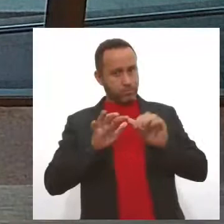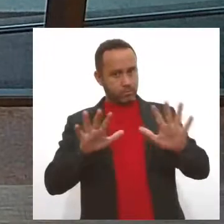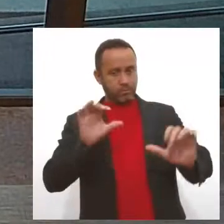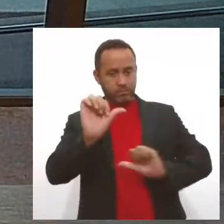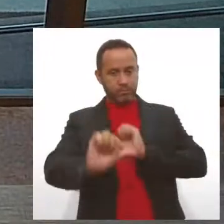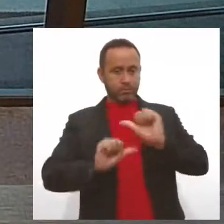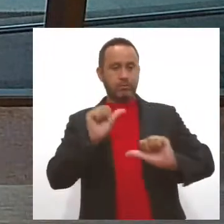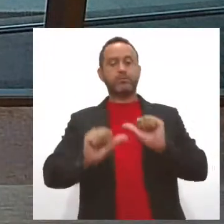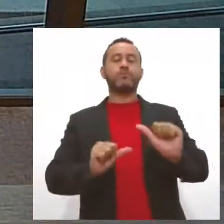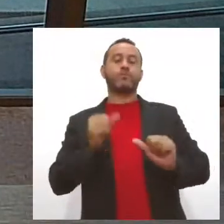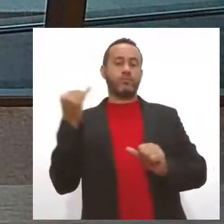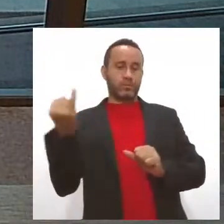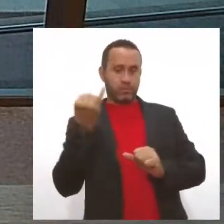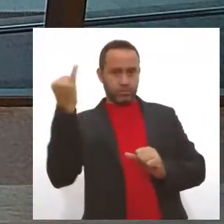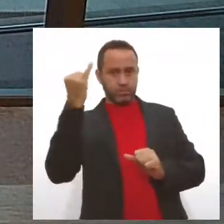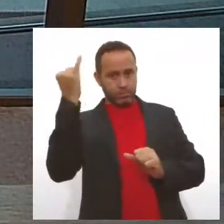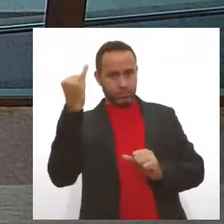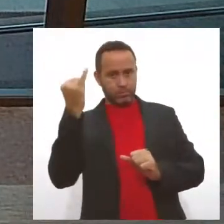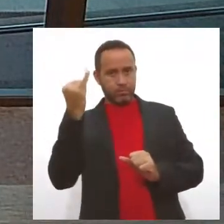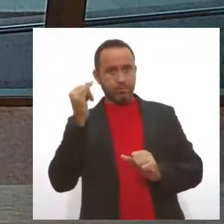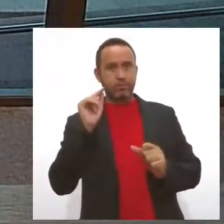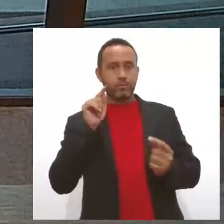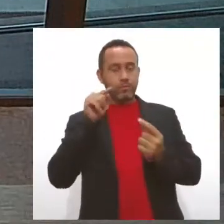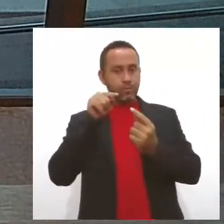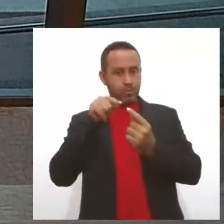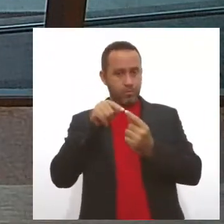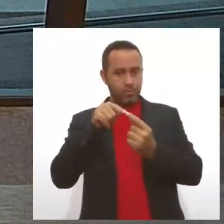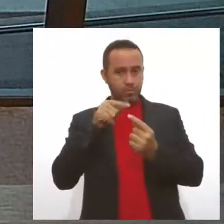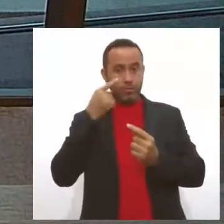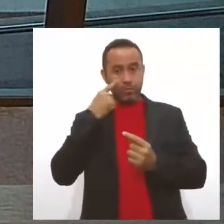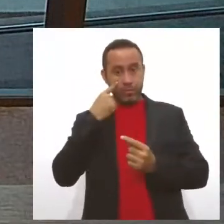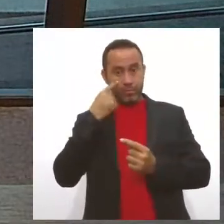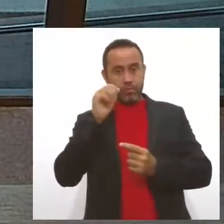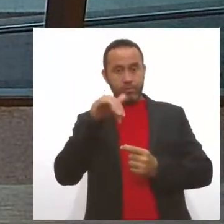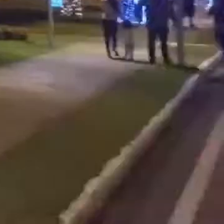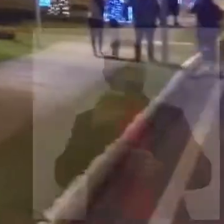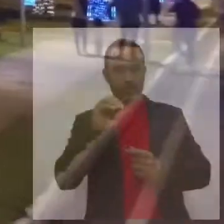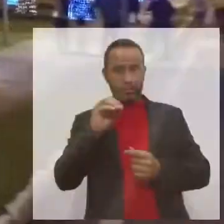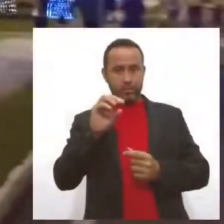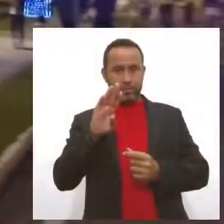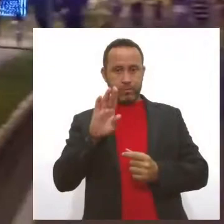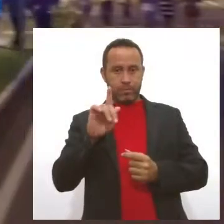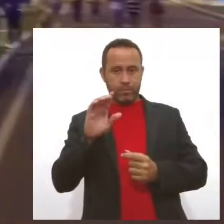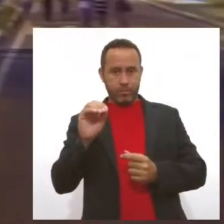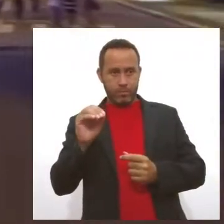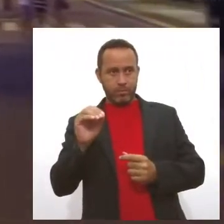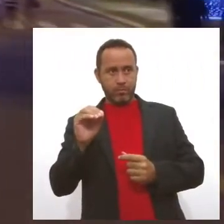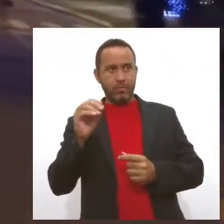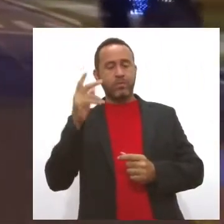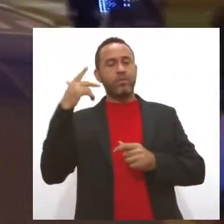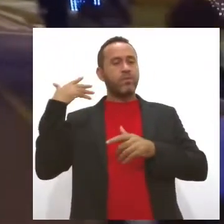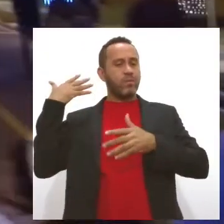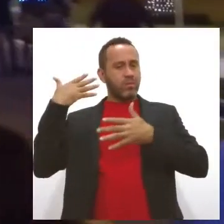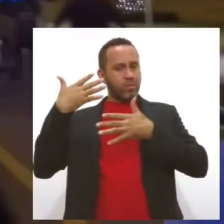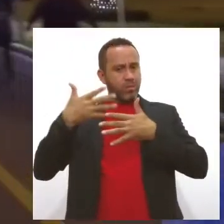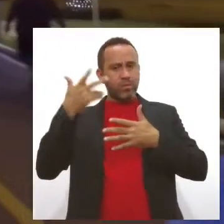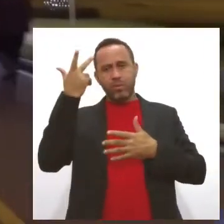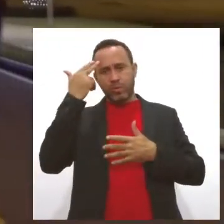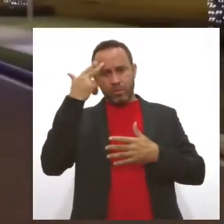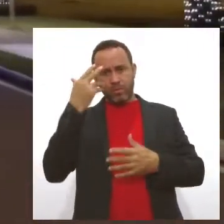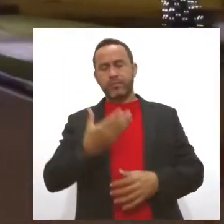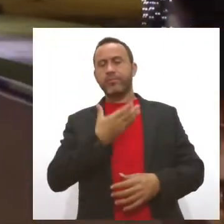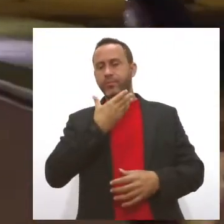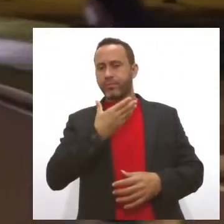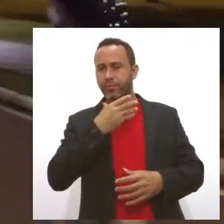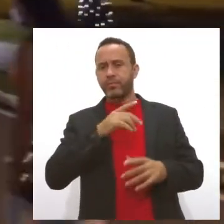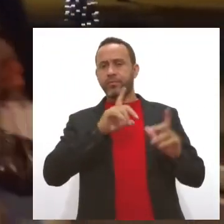significativas para tal feito. Vamos acompanhar a matéria de Marcos Borges. A tradição de comemorar o Natal em muitos